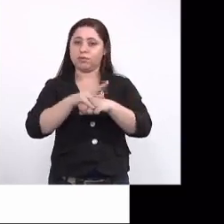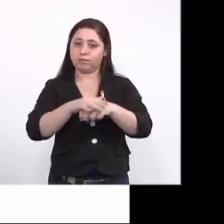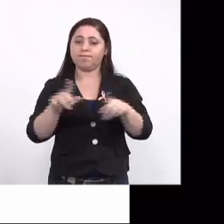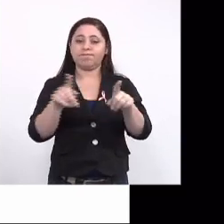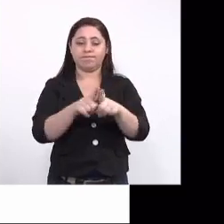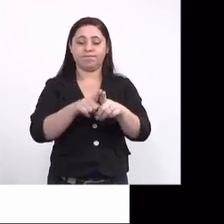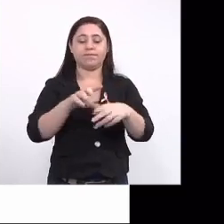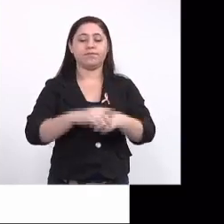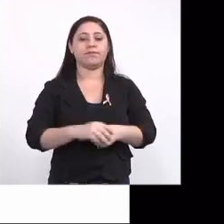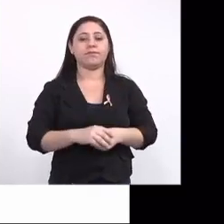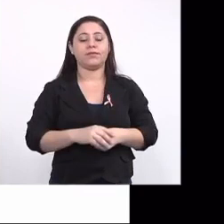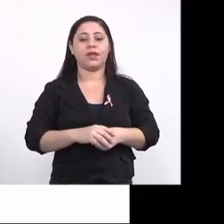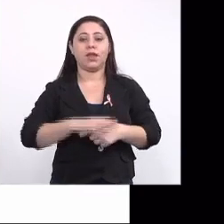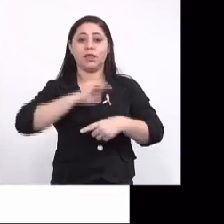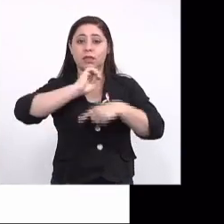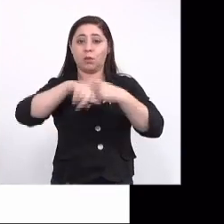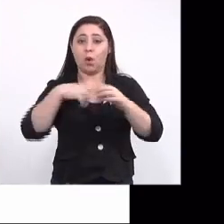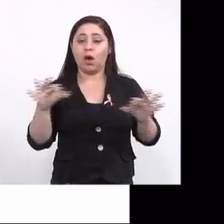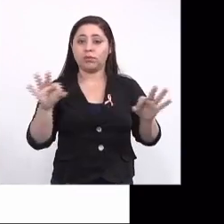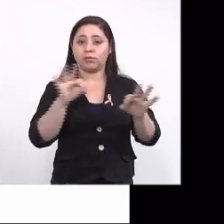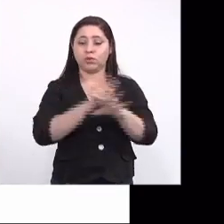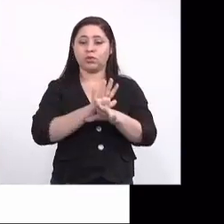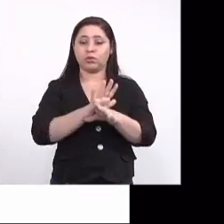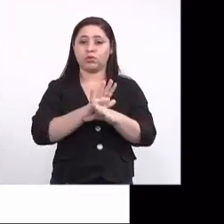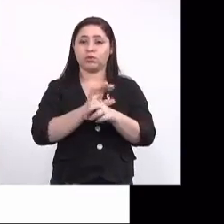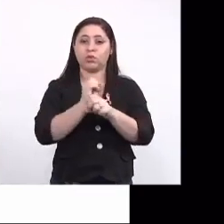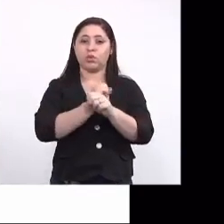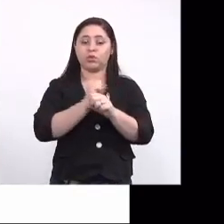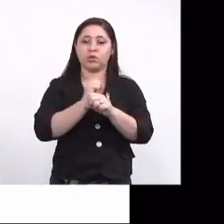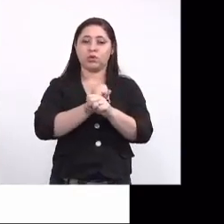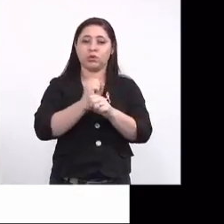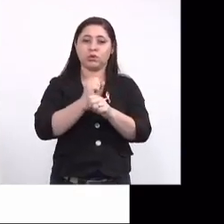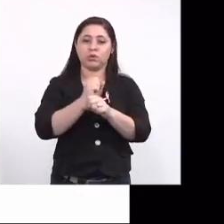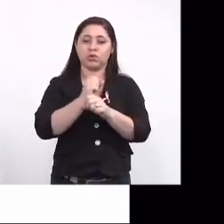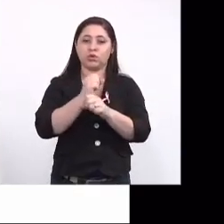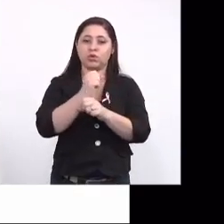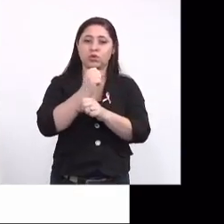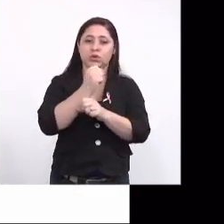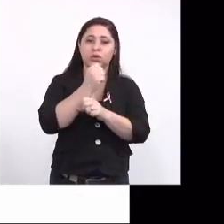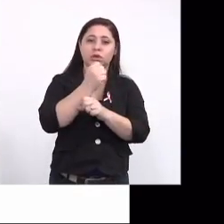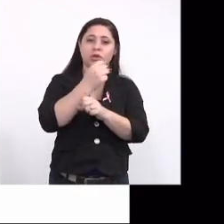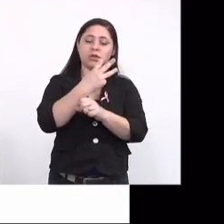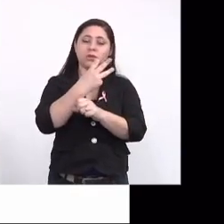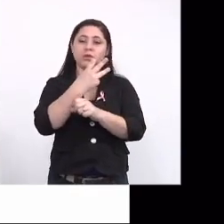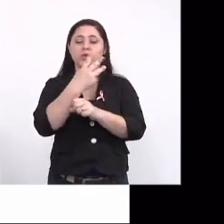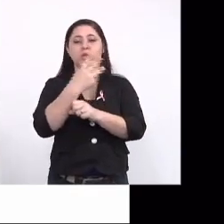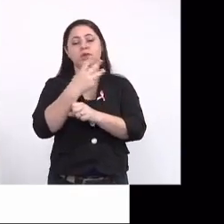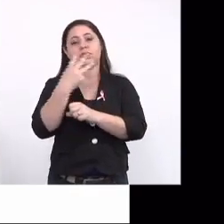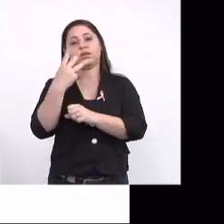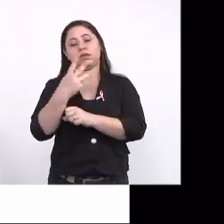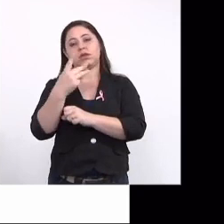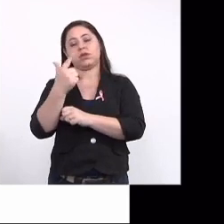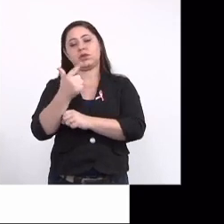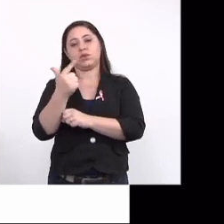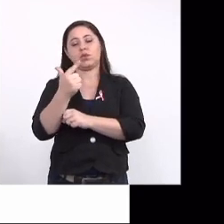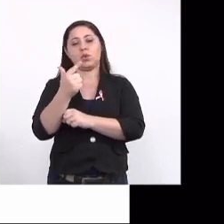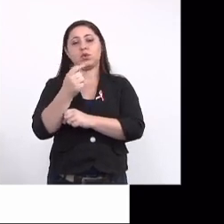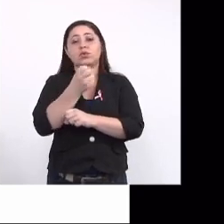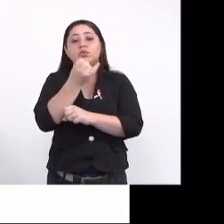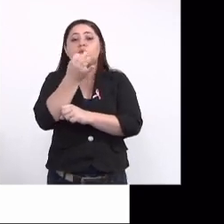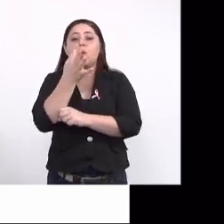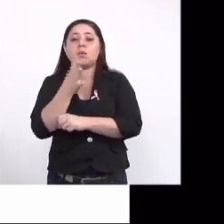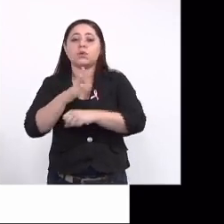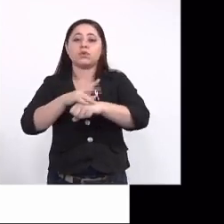E aí fechou 2018 com 3.332 casos confirmados e o restante ainda permanecia